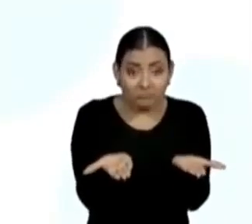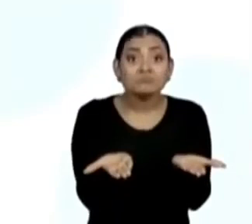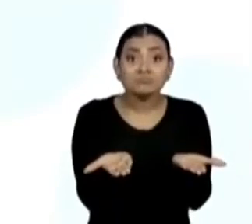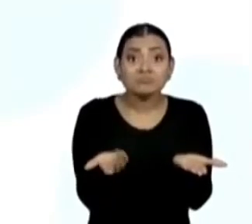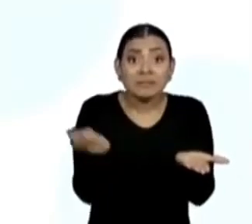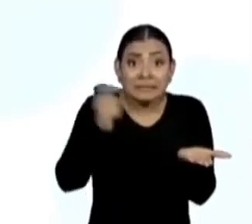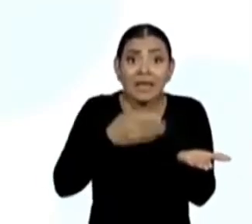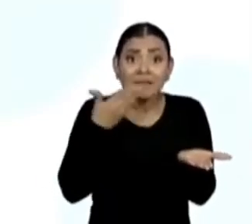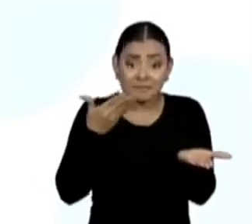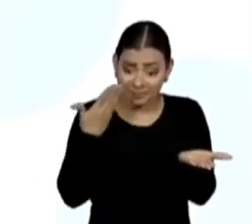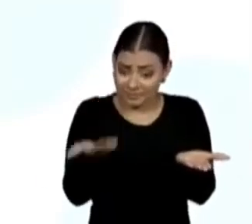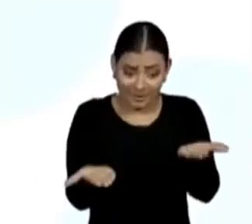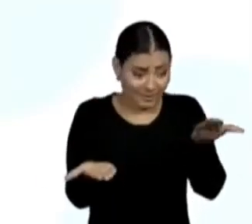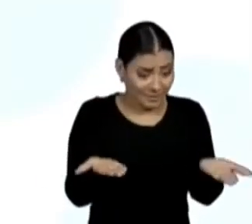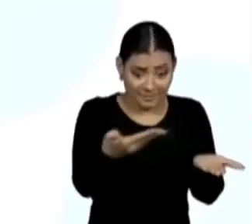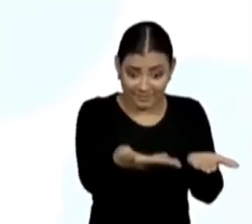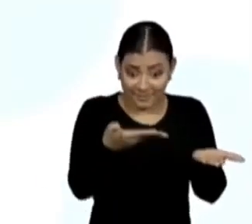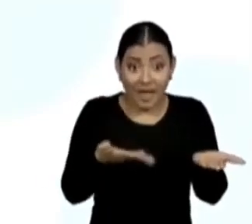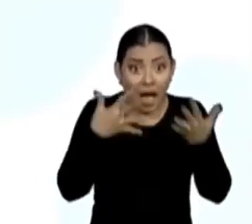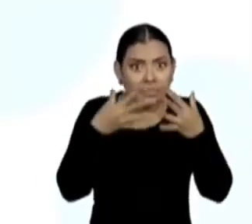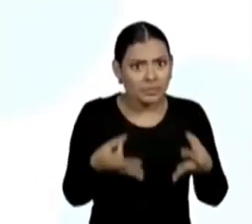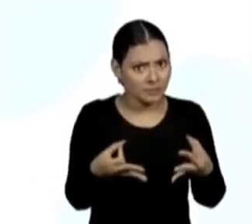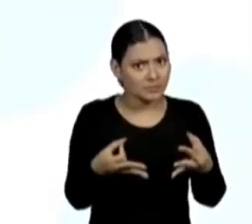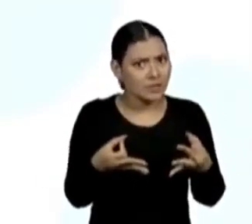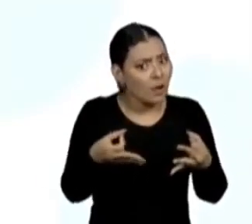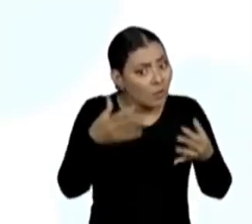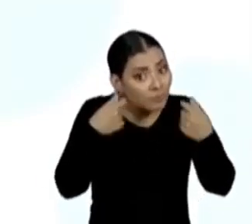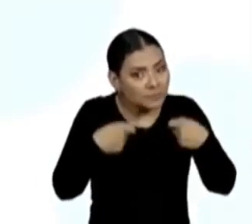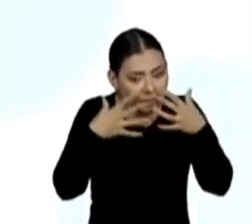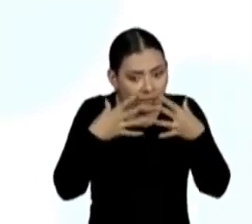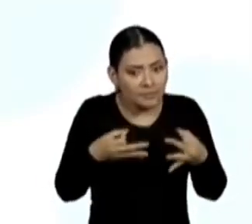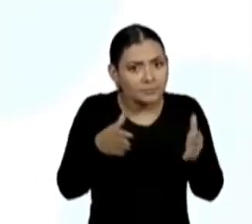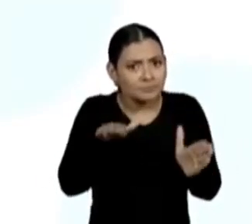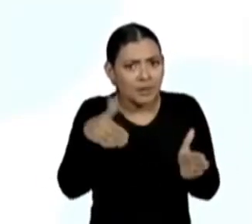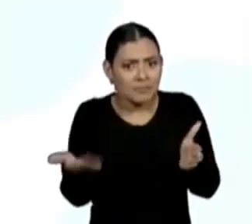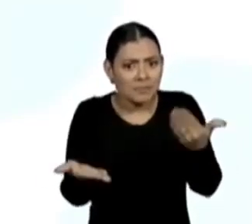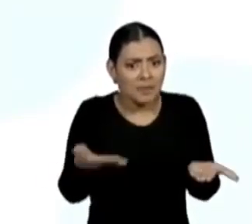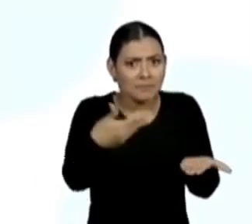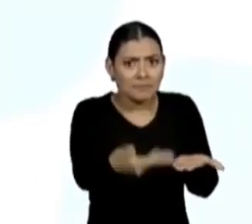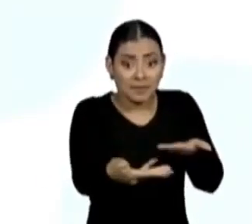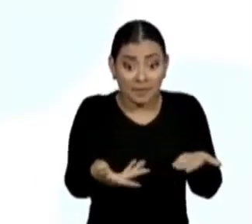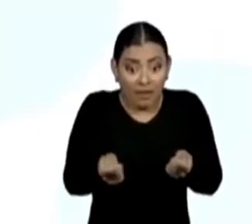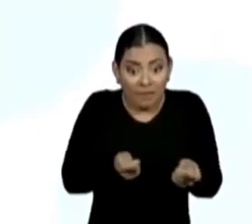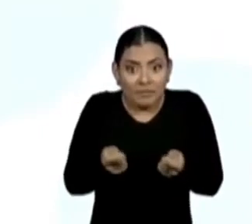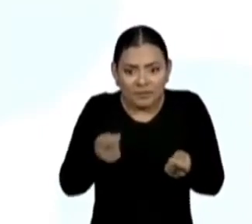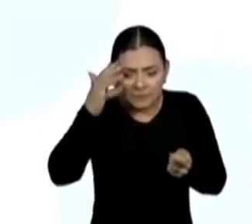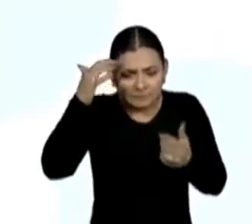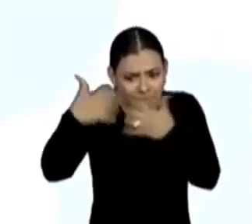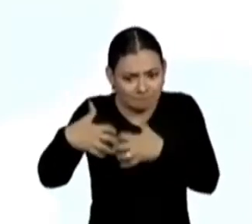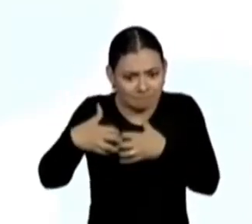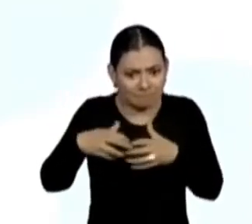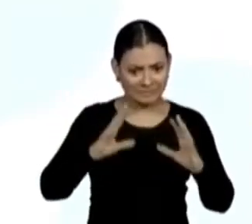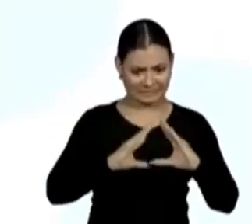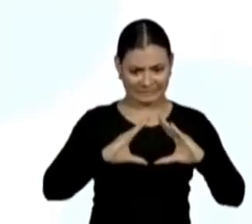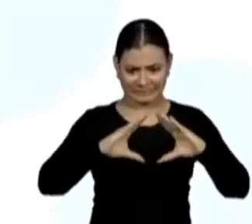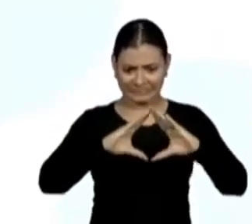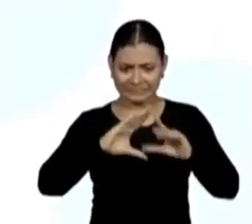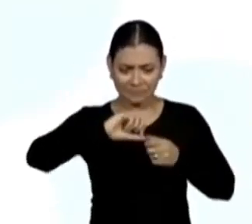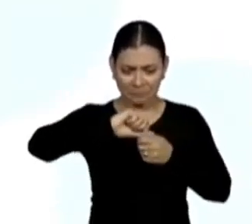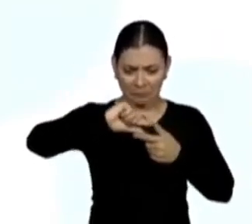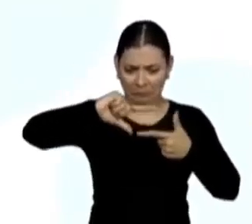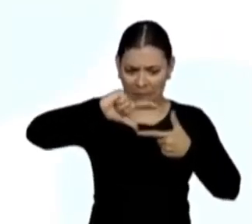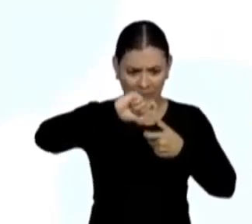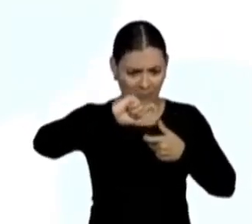Considere cada face com cuidado. Atenção. Se não tiver aí o sólido perto para segurar, pense bem em cada forma, veja, serve imaginar.